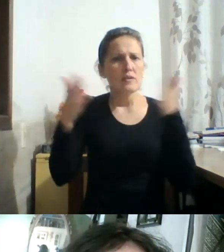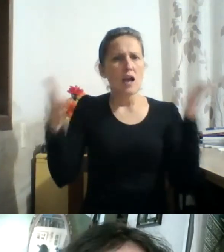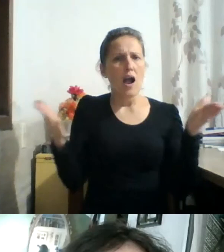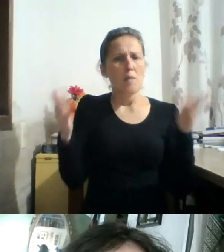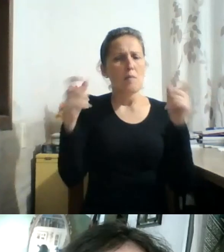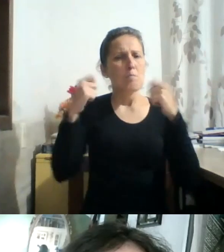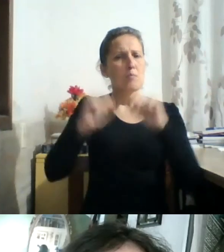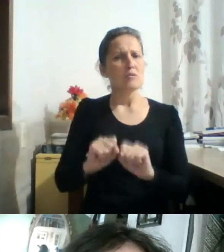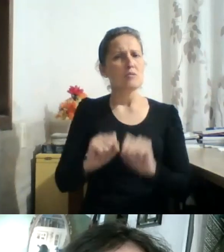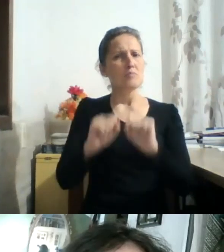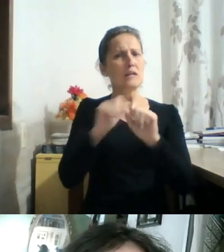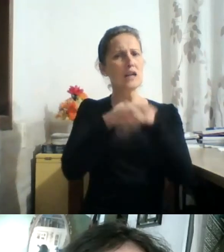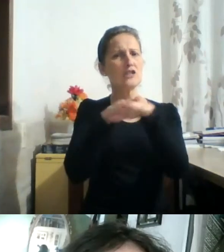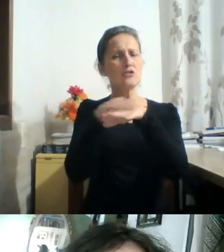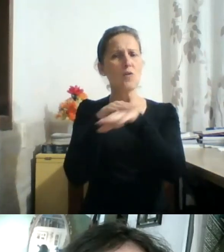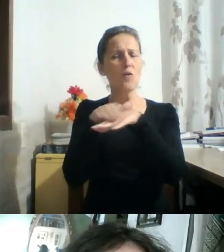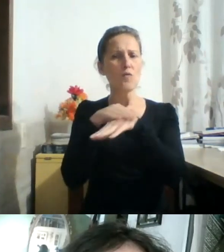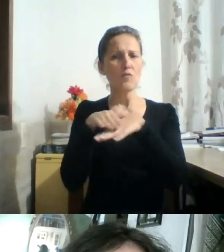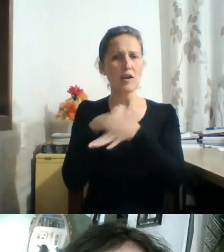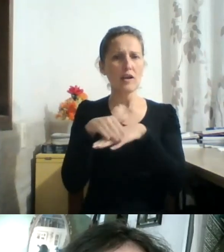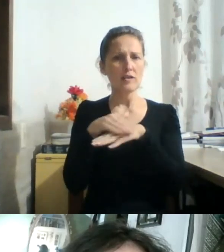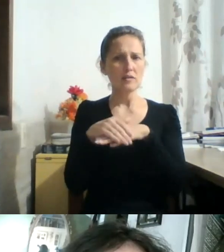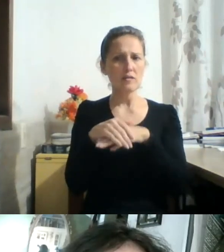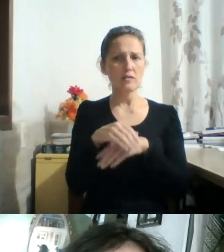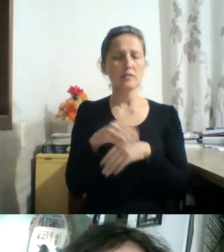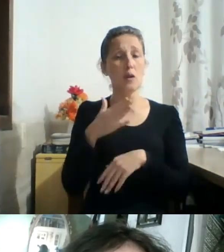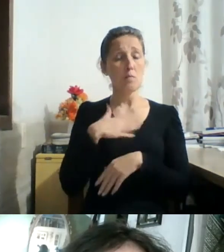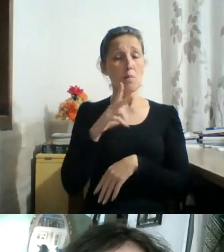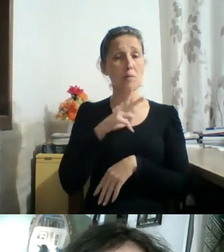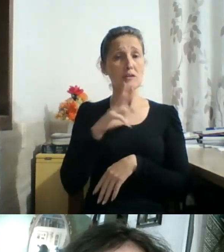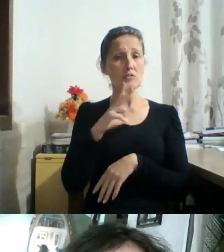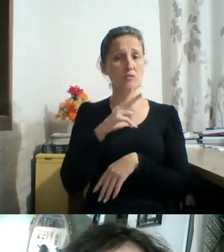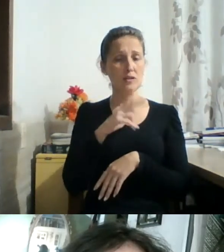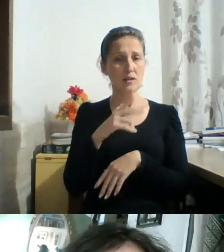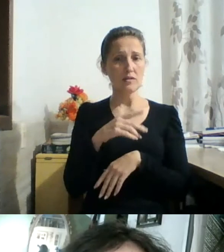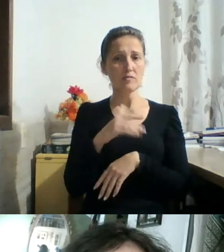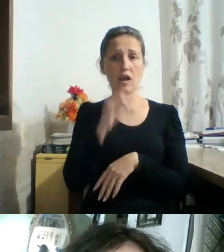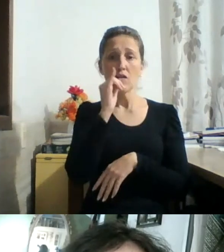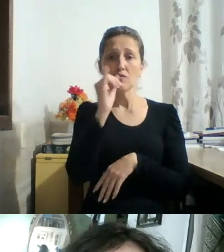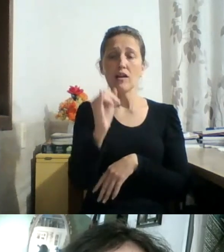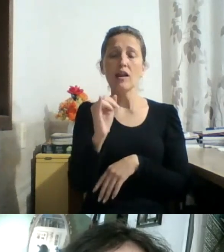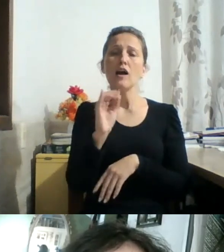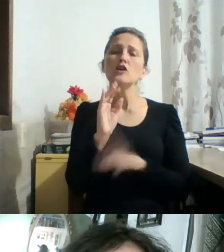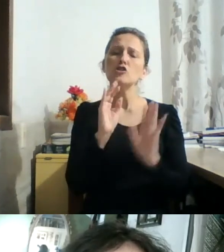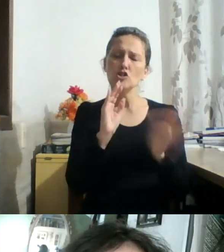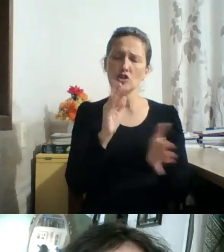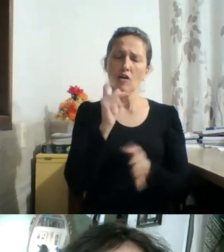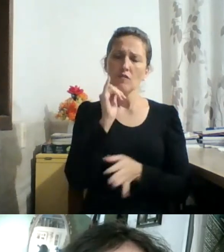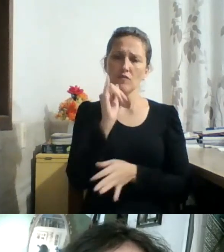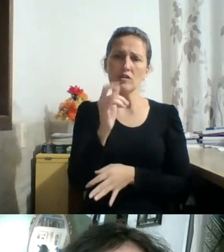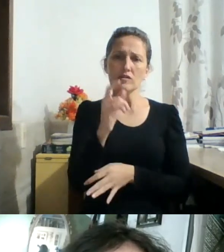conversas, então, esse é o meu depoimento pessoal e dizer, como já disse o Claudio Feijó também,